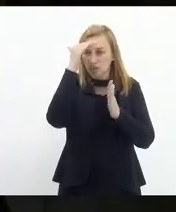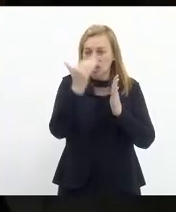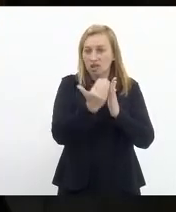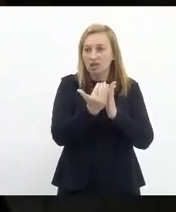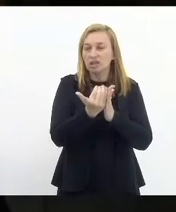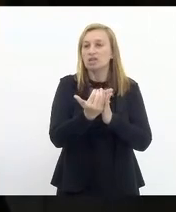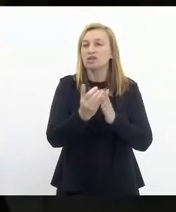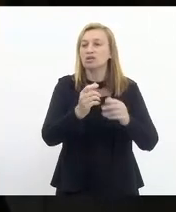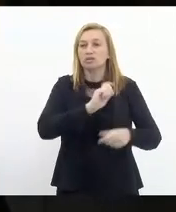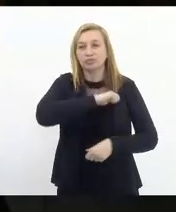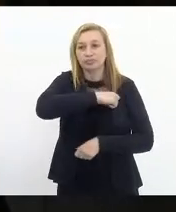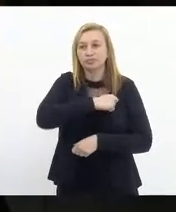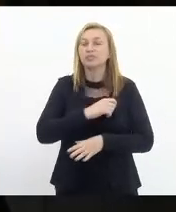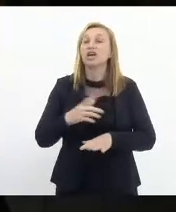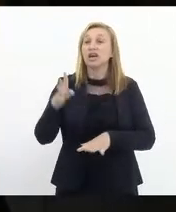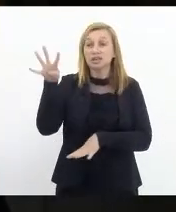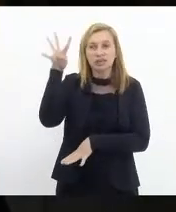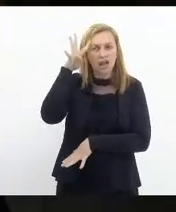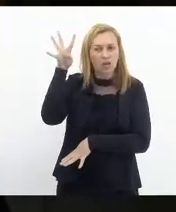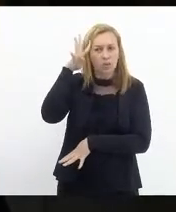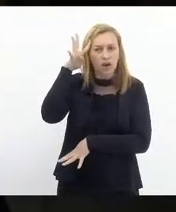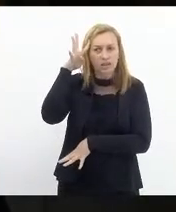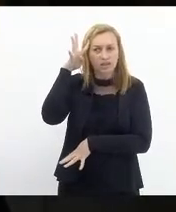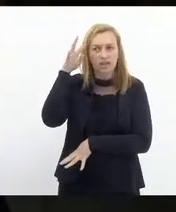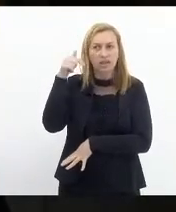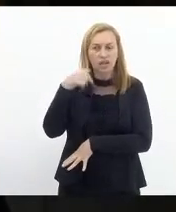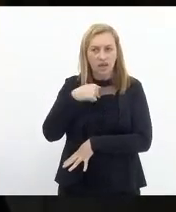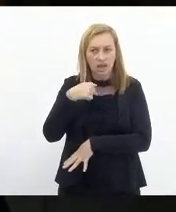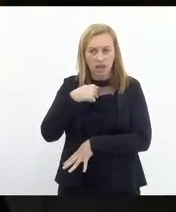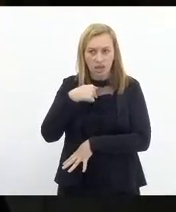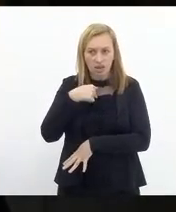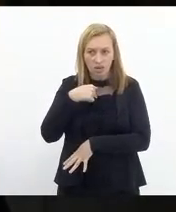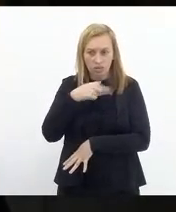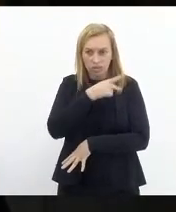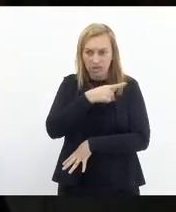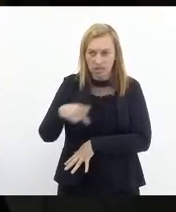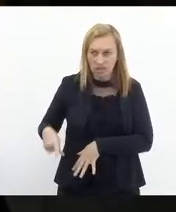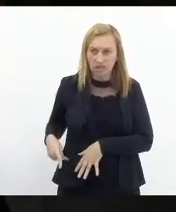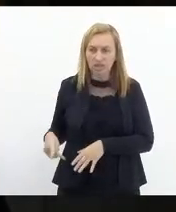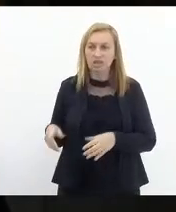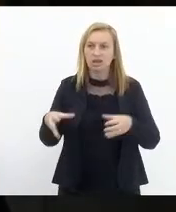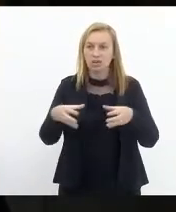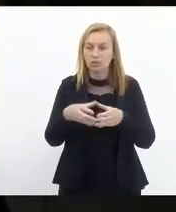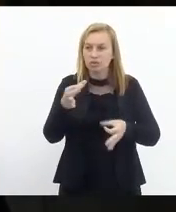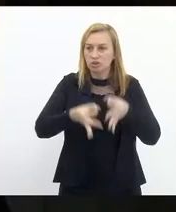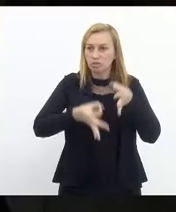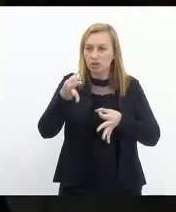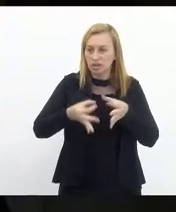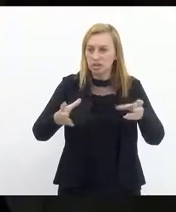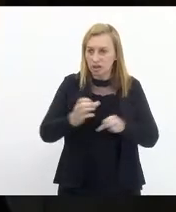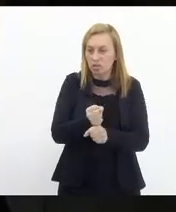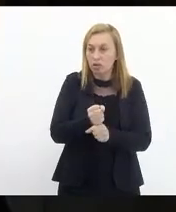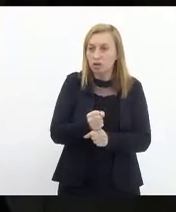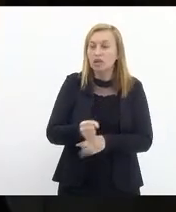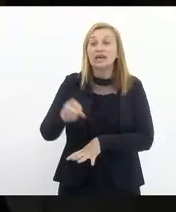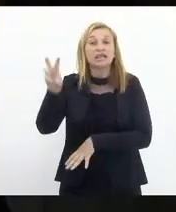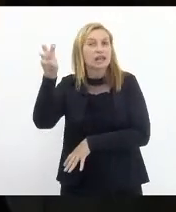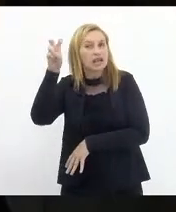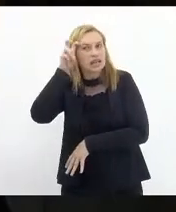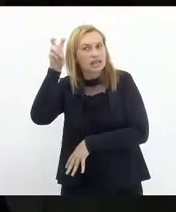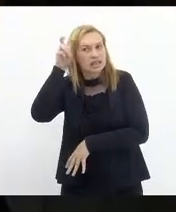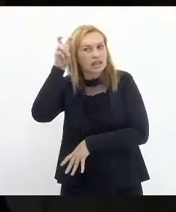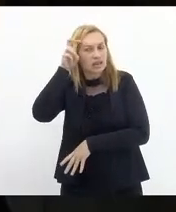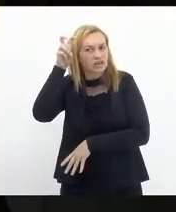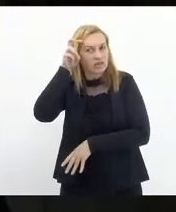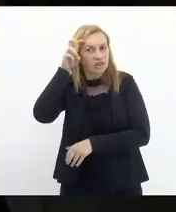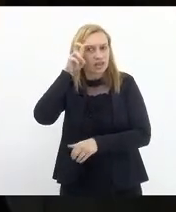presidiria eu, como presidente da comissão de tributação. E a mais densa, na quinta-feira, seria a reforma